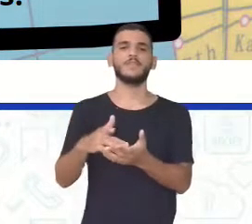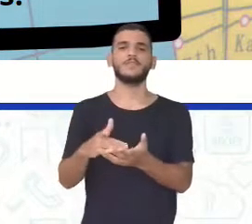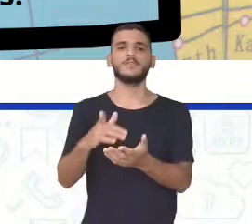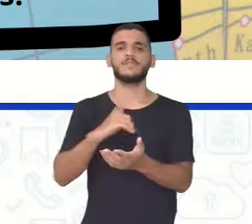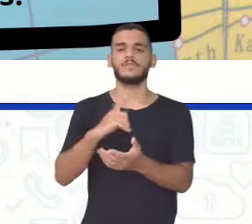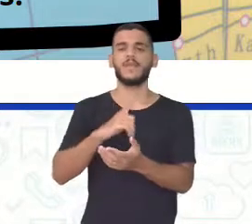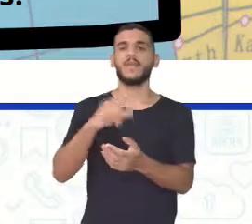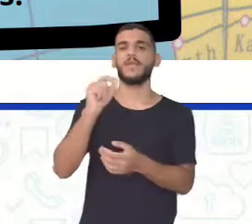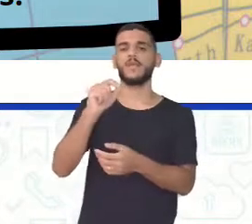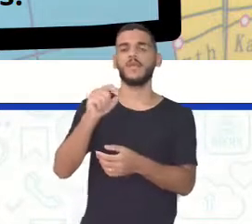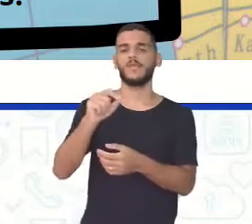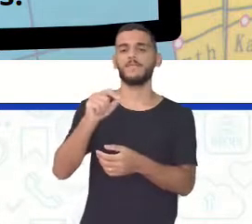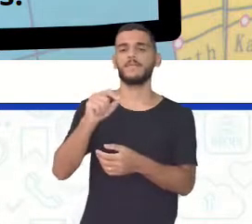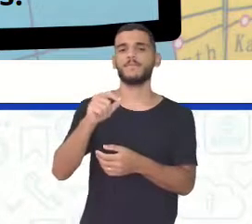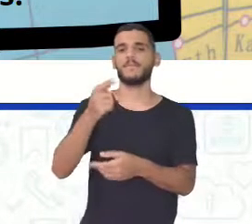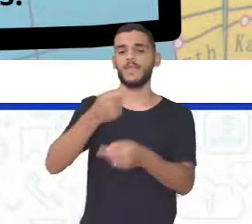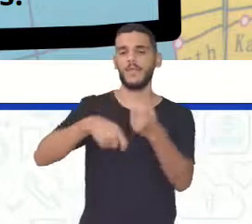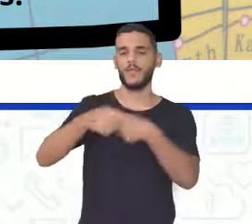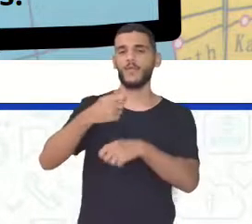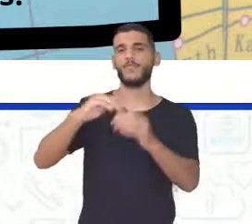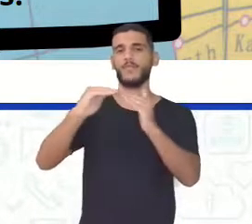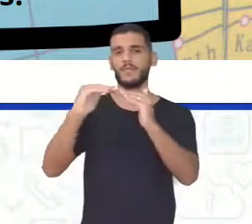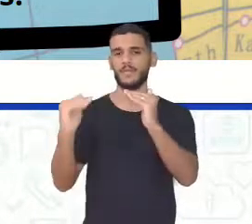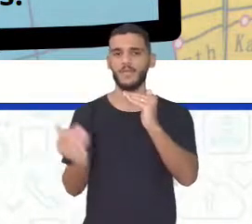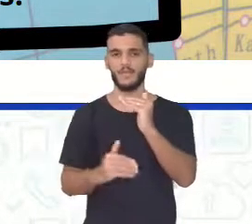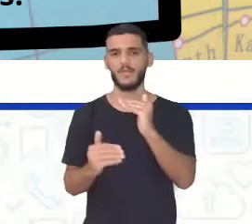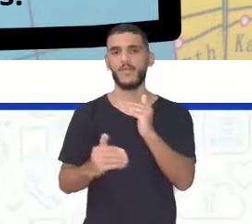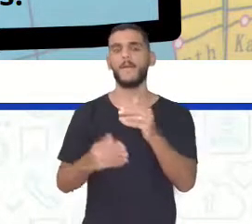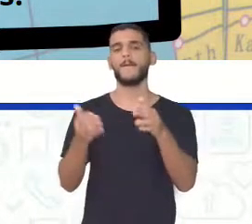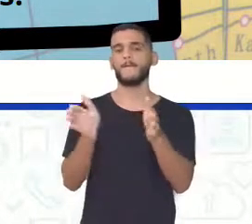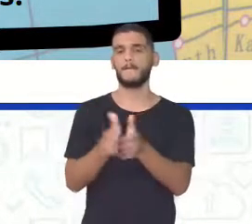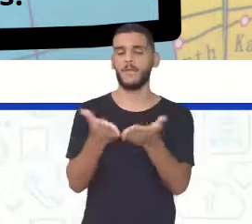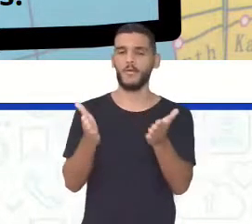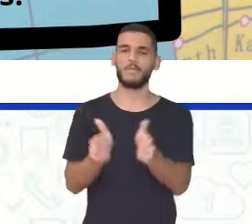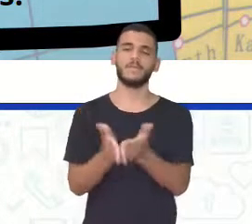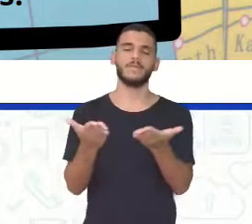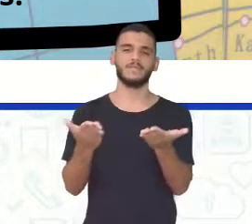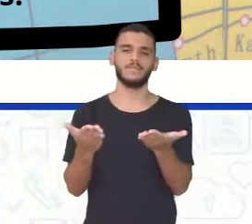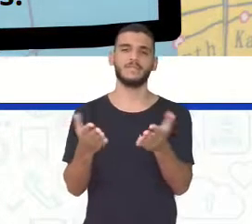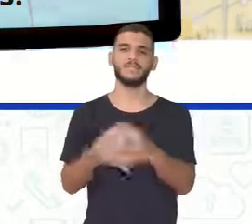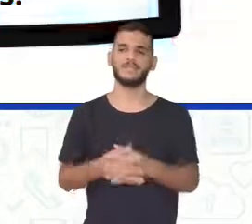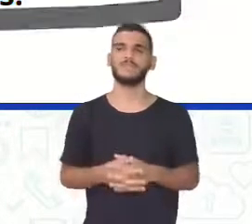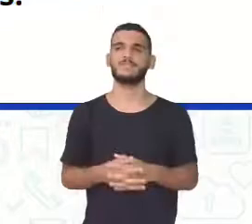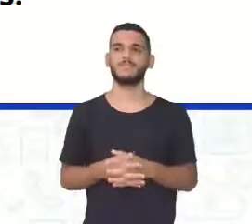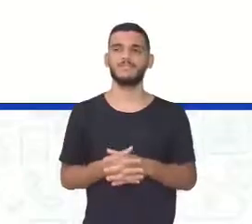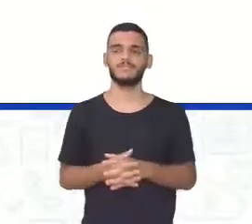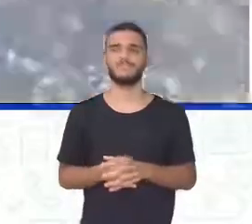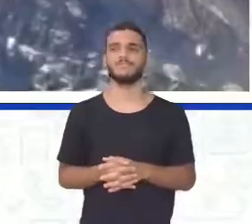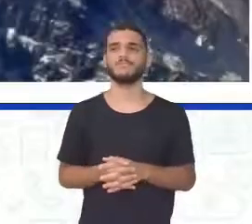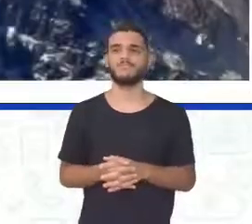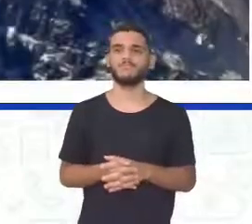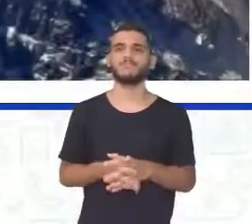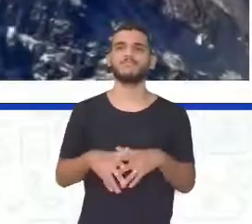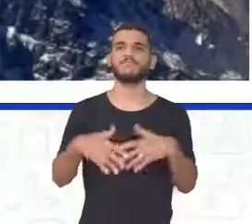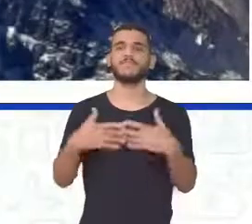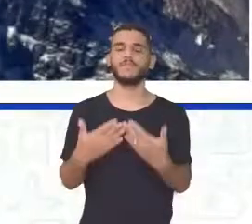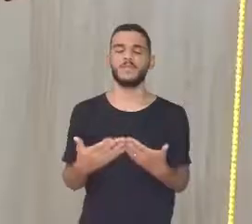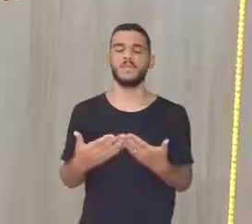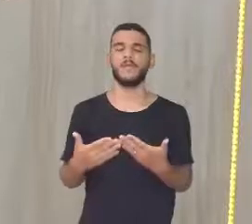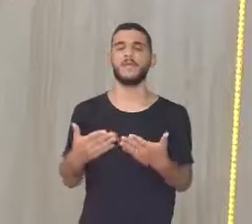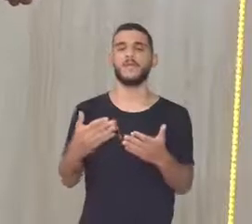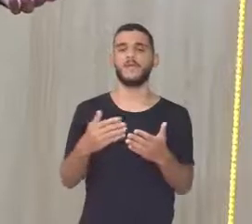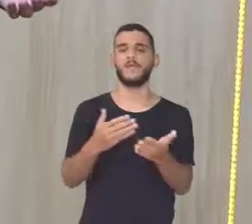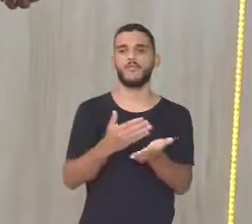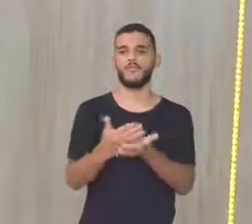Subdesenvolvidas Ou emergentes Ou seja Em ponto de bala Para poder ainda Começar A